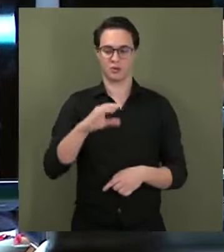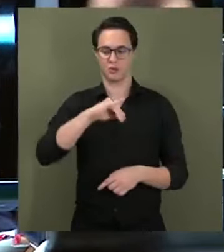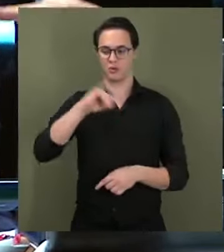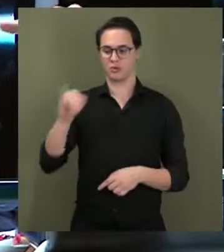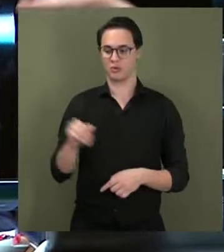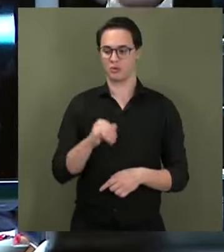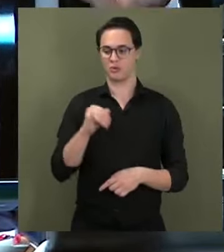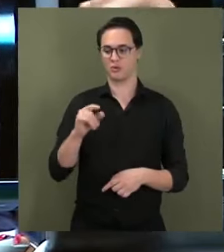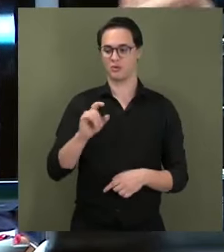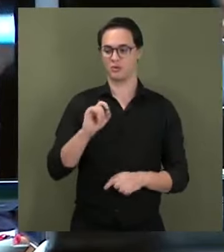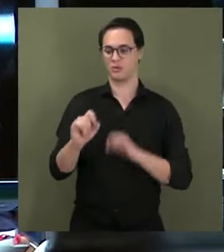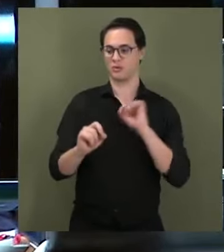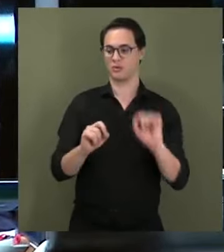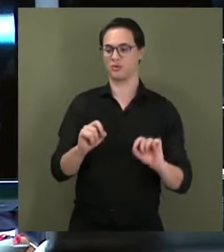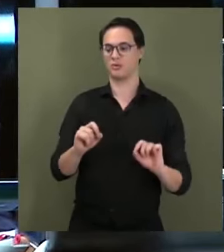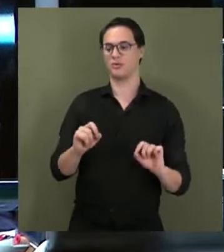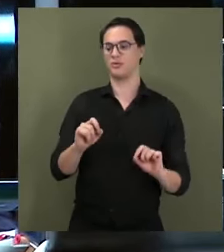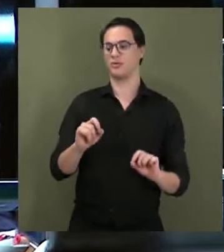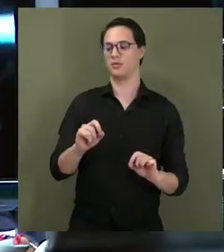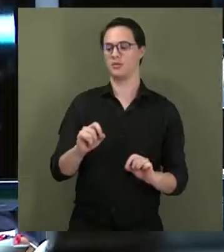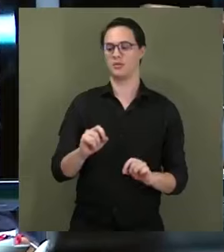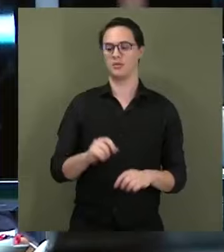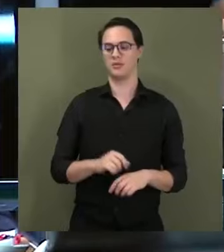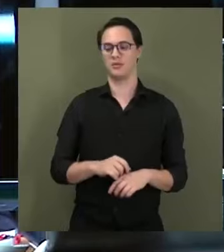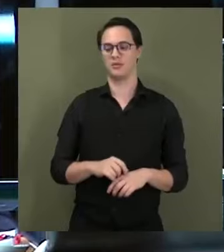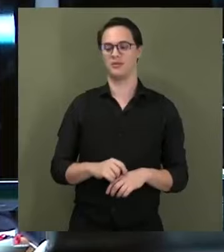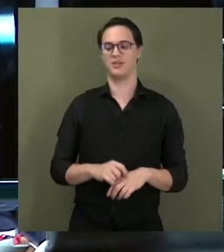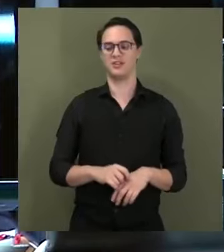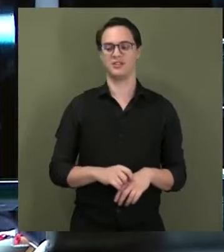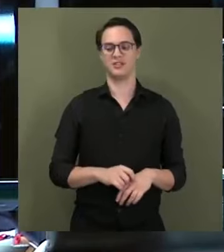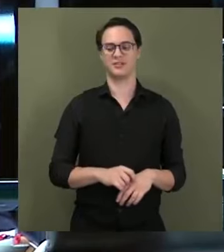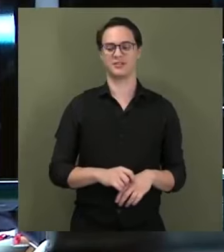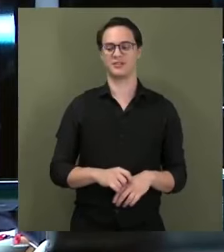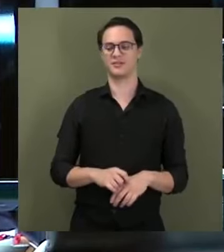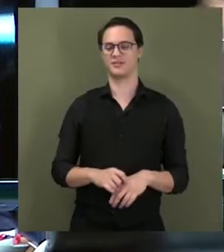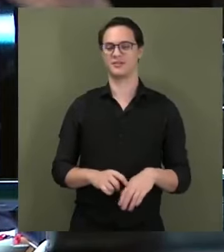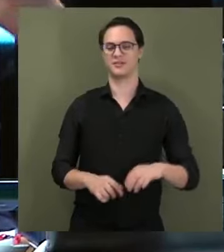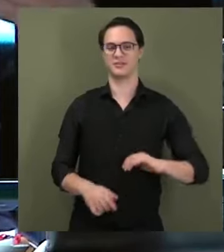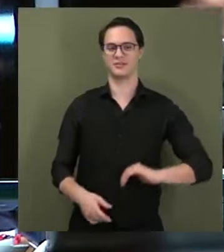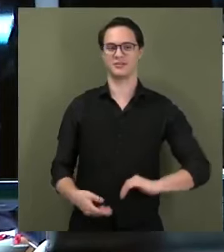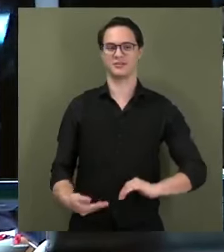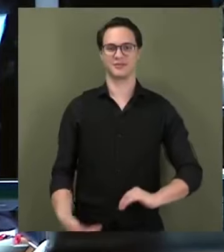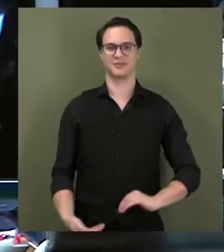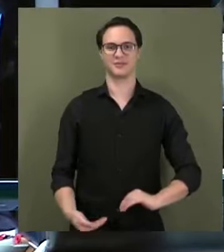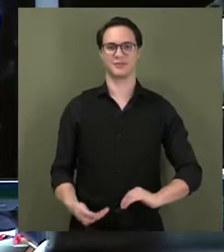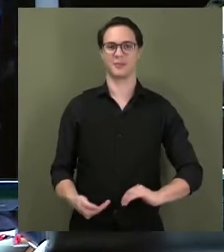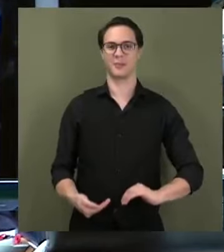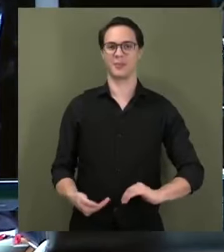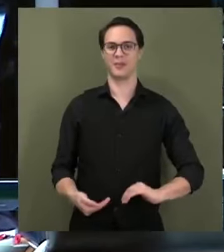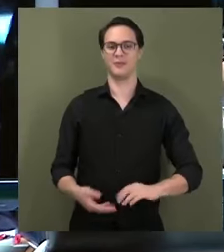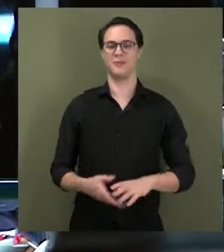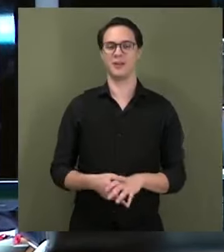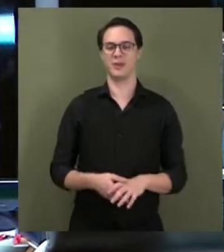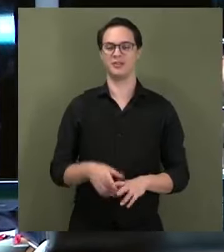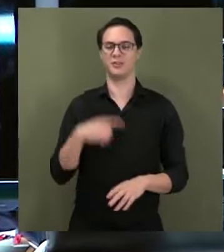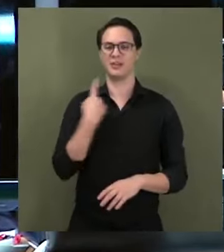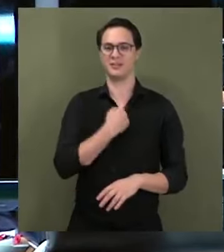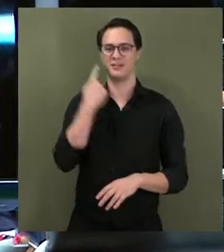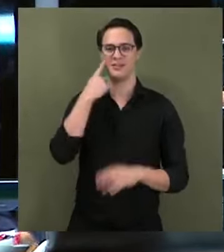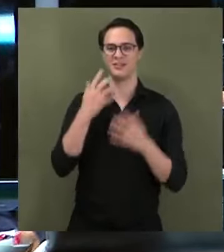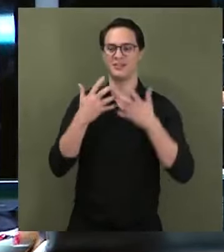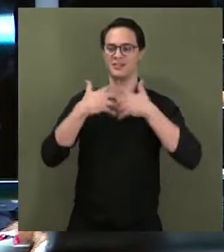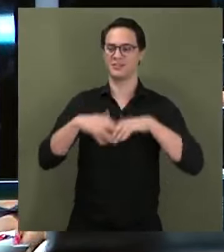juízo do plenário das duas casas sobre aquela lei acerca de sua constitucionalidade. Igualmente, o presidente da República, quando sanciona